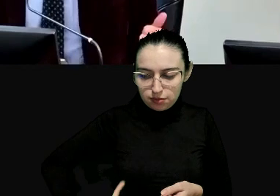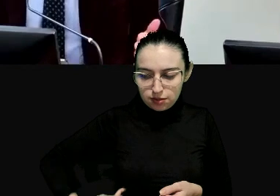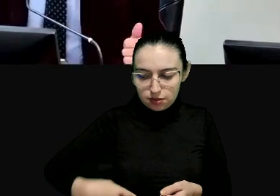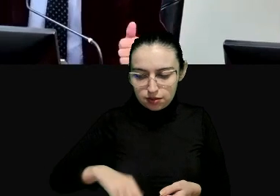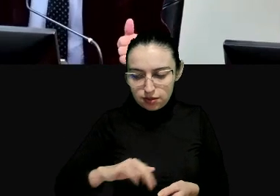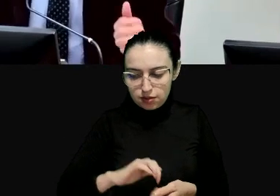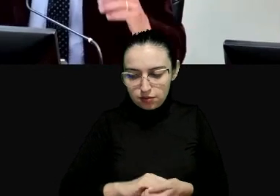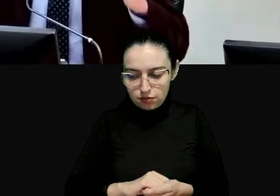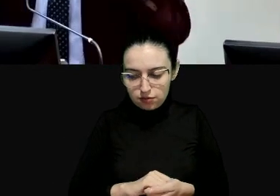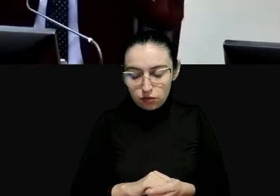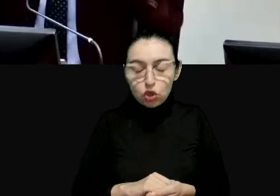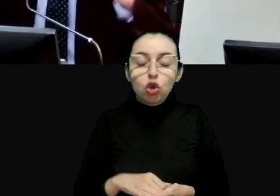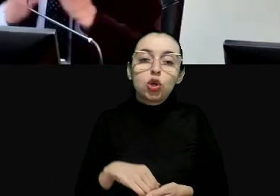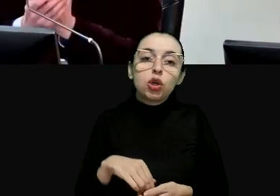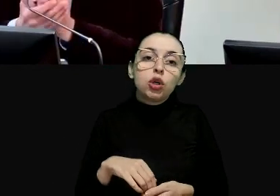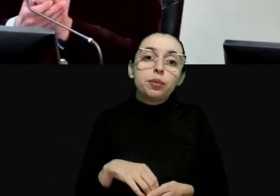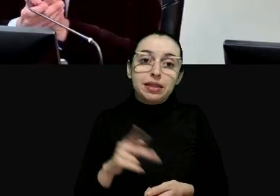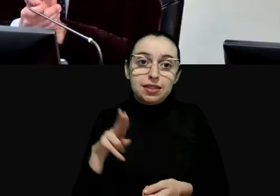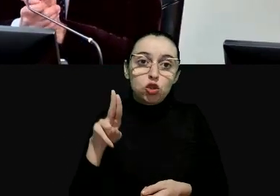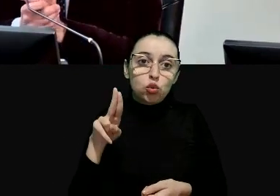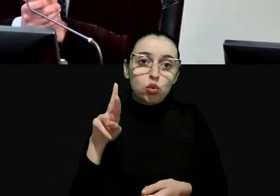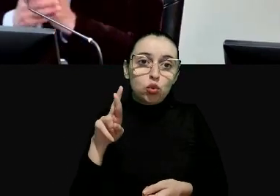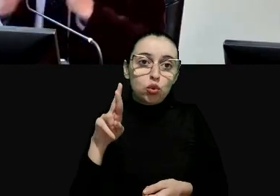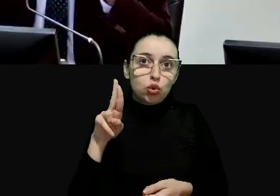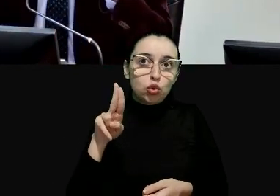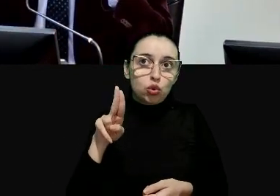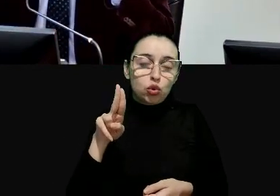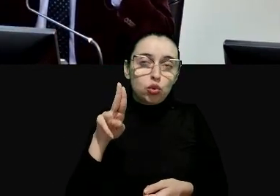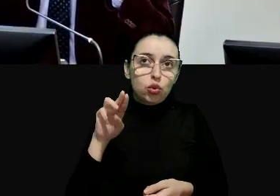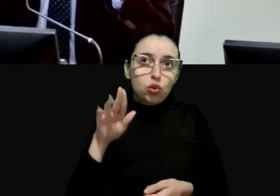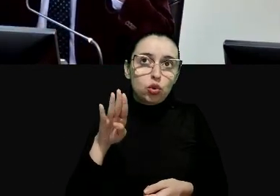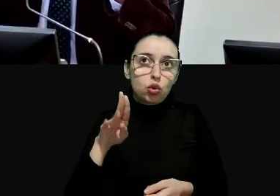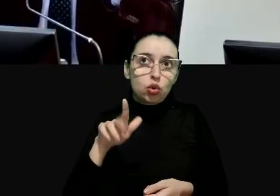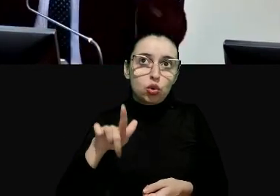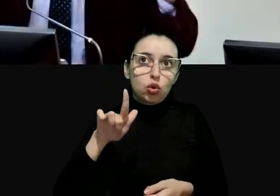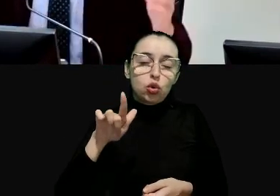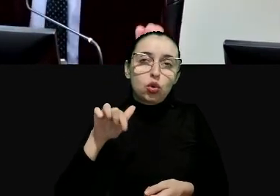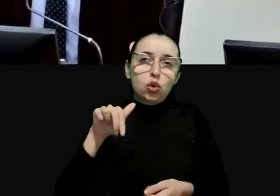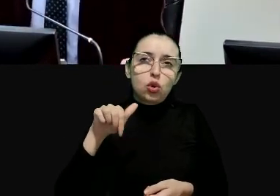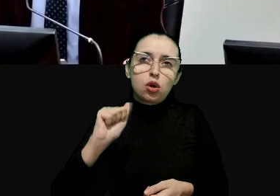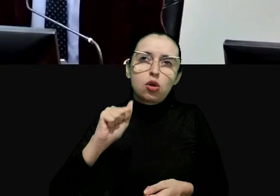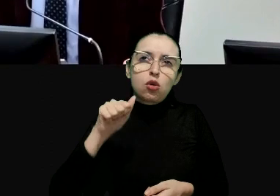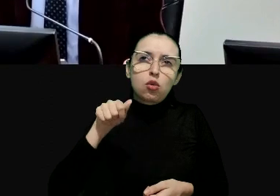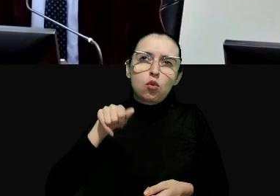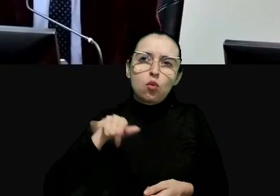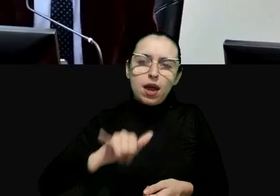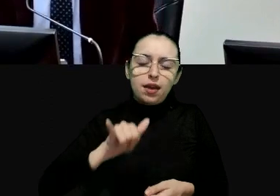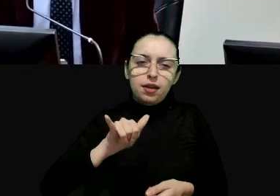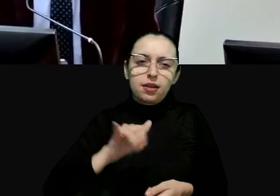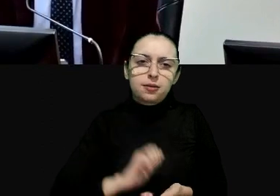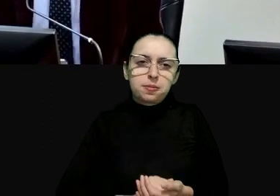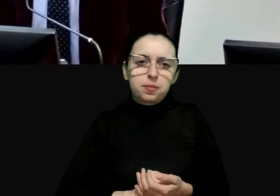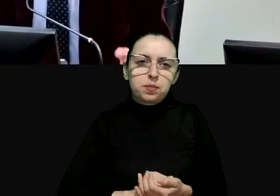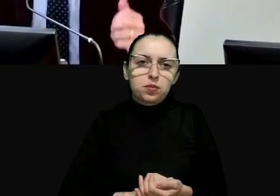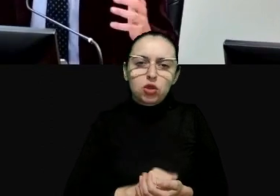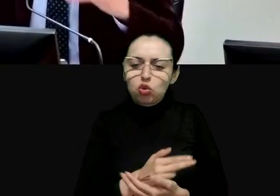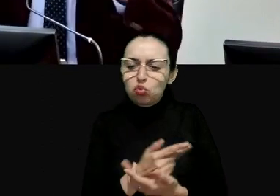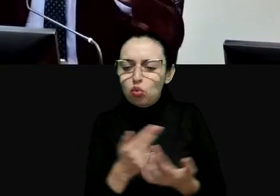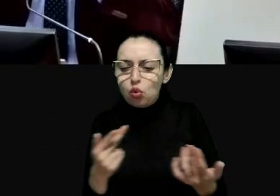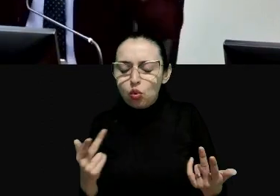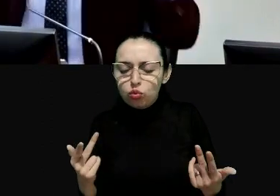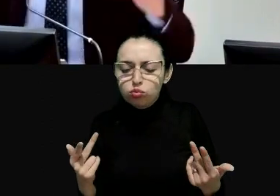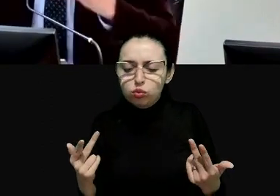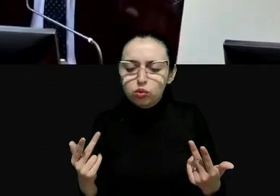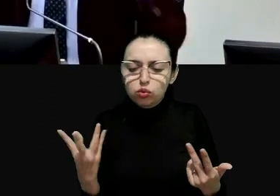do Uruguai e todos vocês conhecem o caso Helman e todo